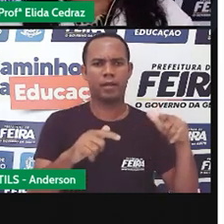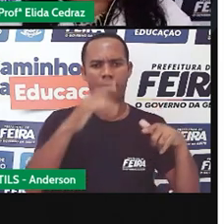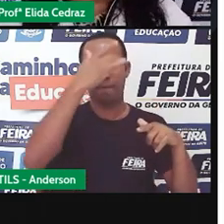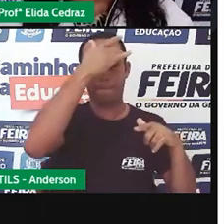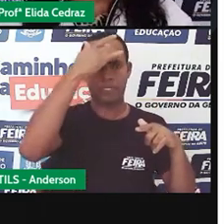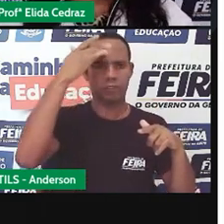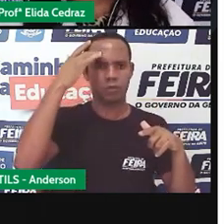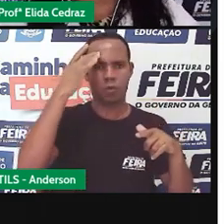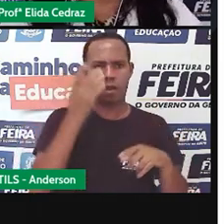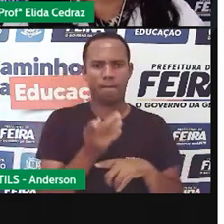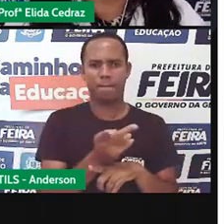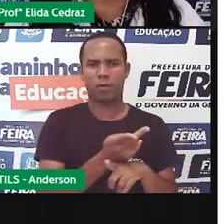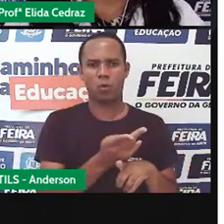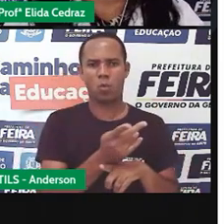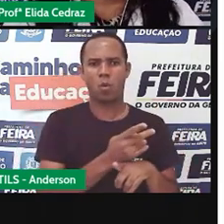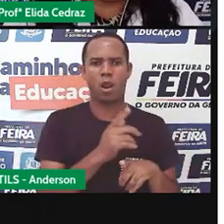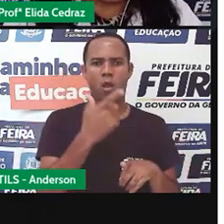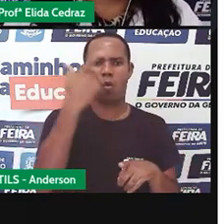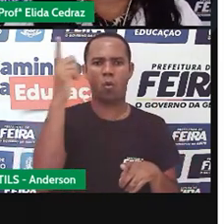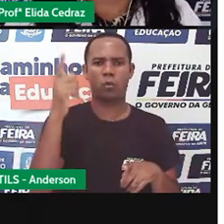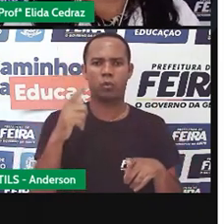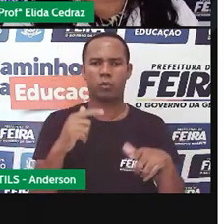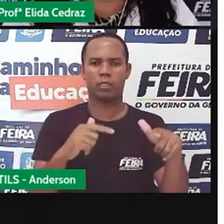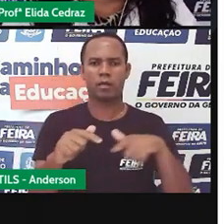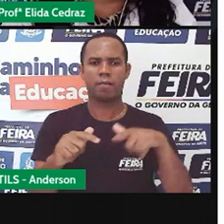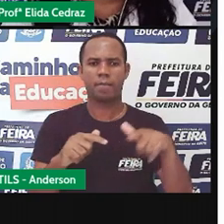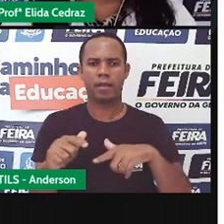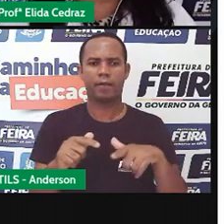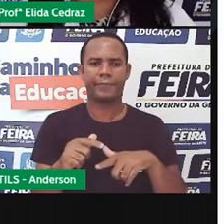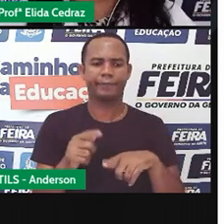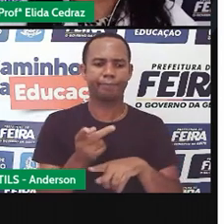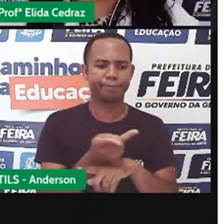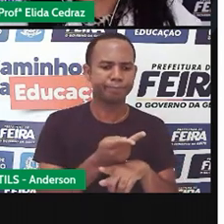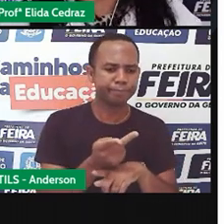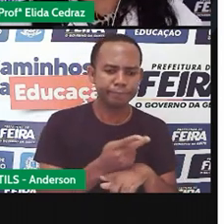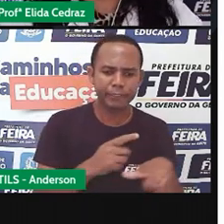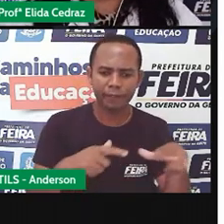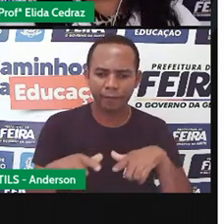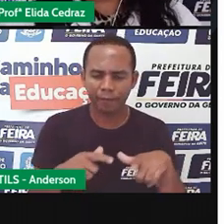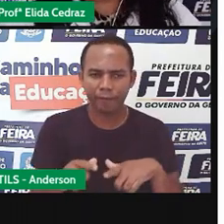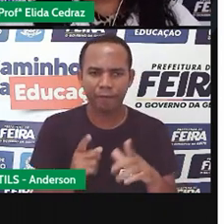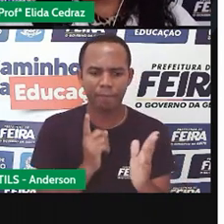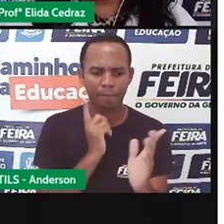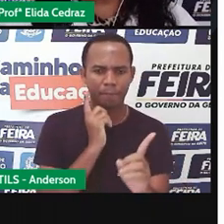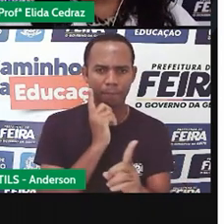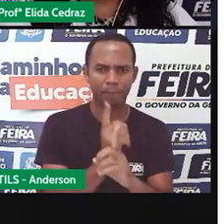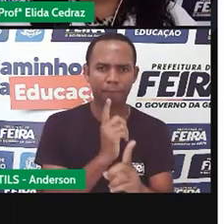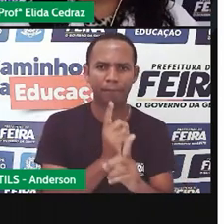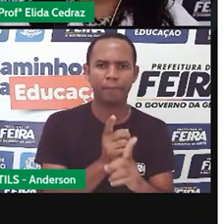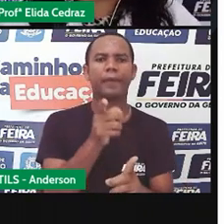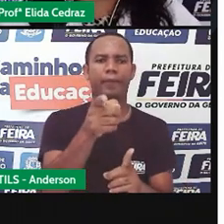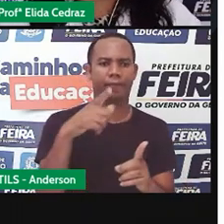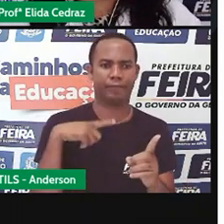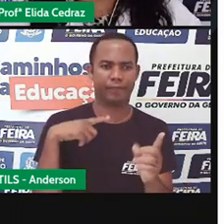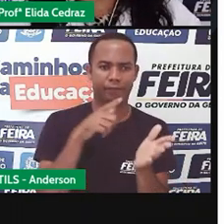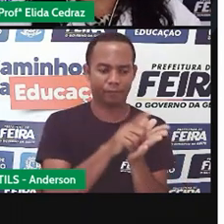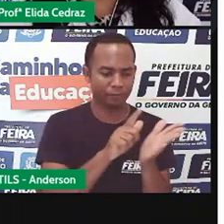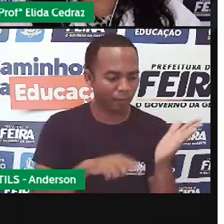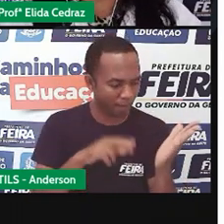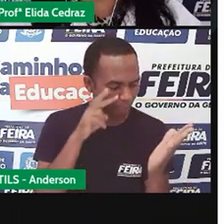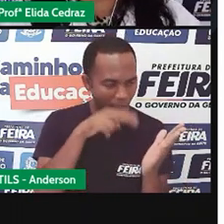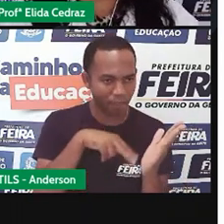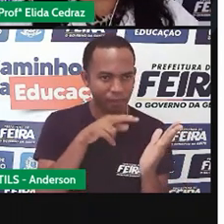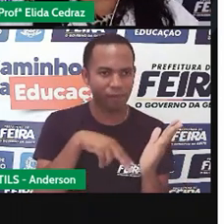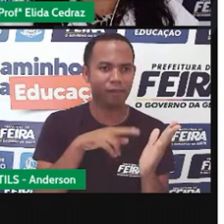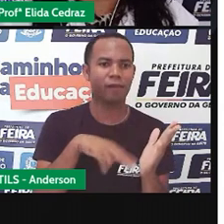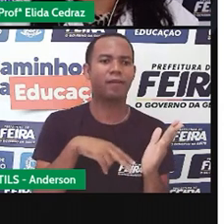procuram um emprego na folha de classificados até hoje. As palavras cruzadas, elas servem de